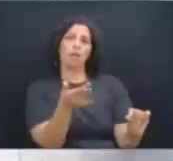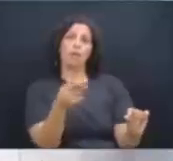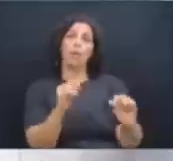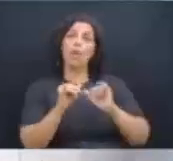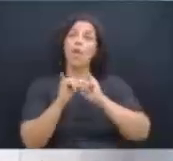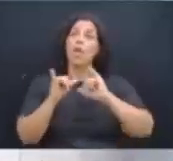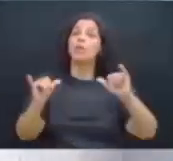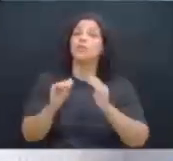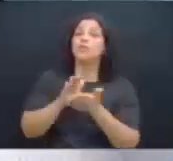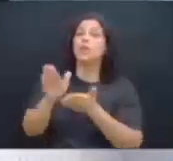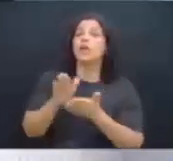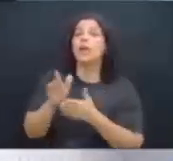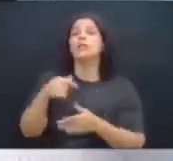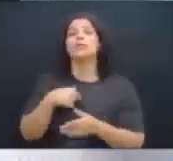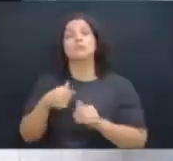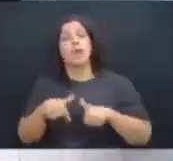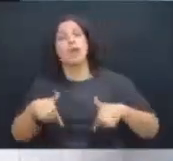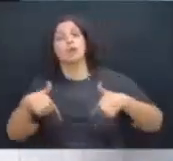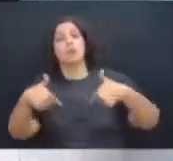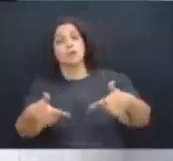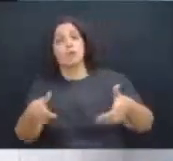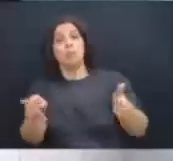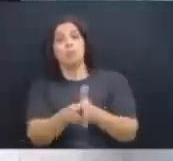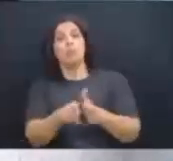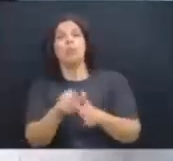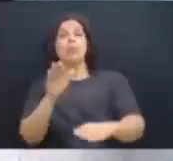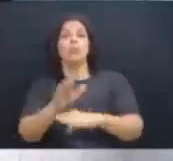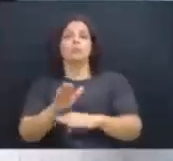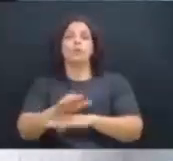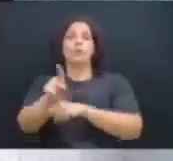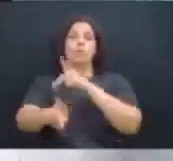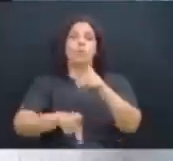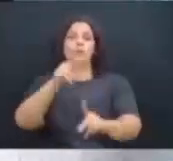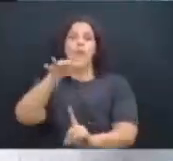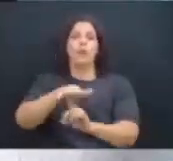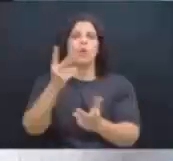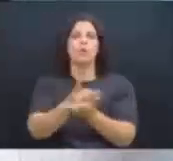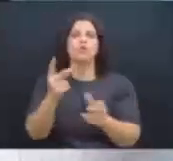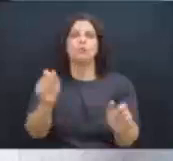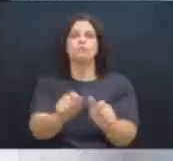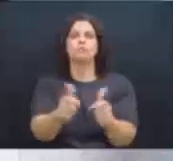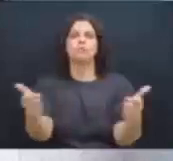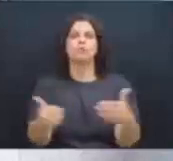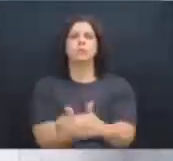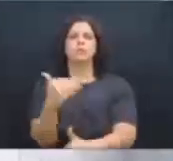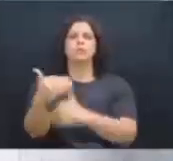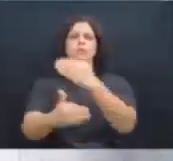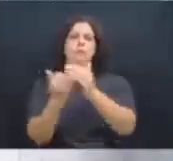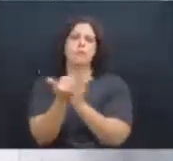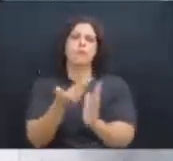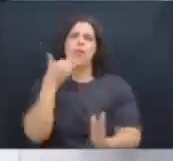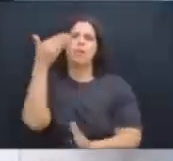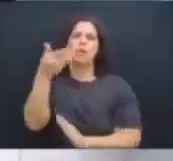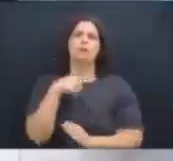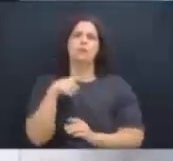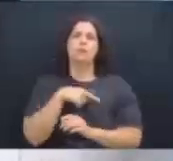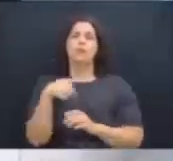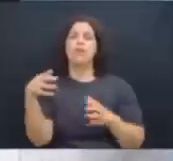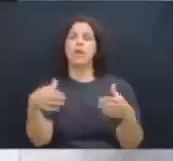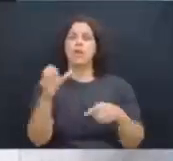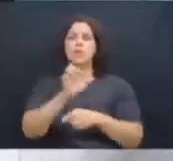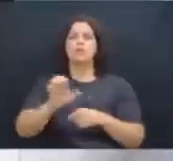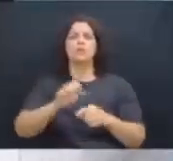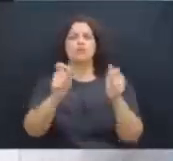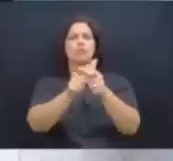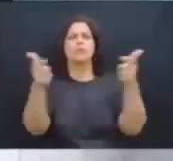vamos ver, nos colocar à disposição, como podemos ajudar ao Paraná a continuar crescendo, desenvolvendo, se tornando esse grande